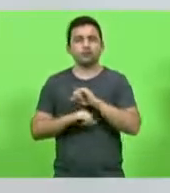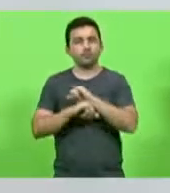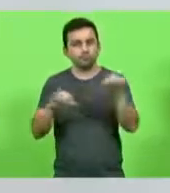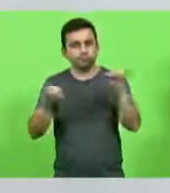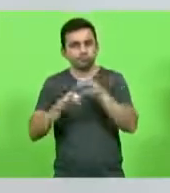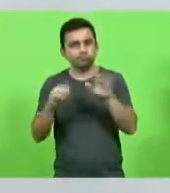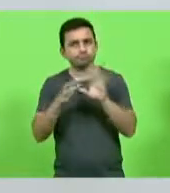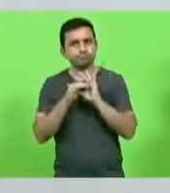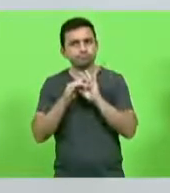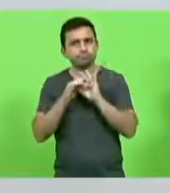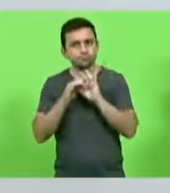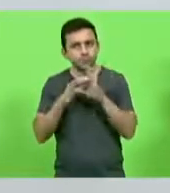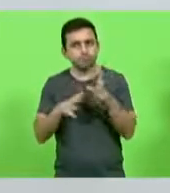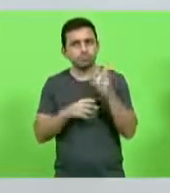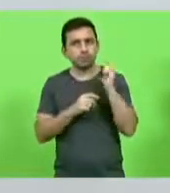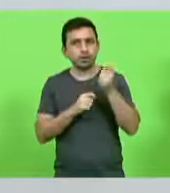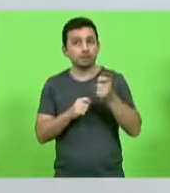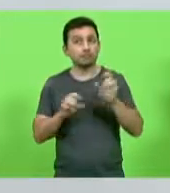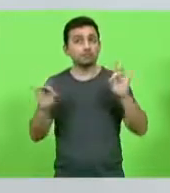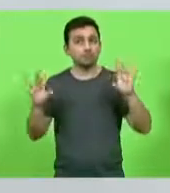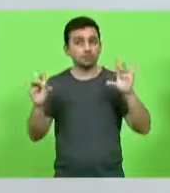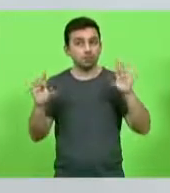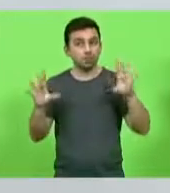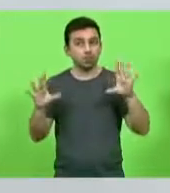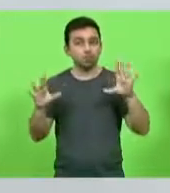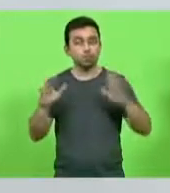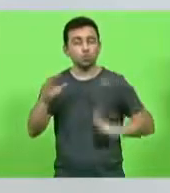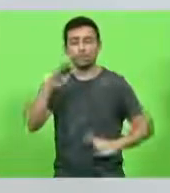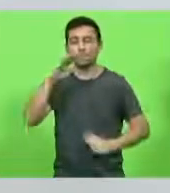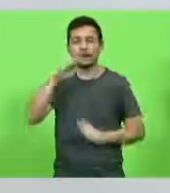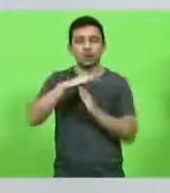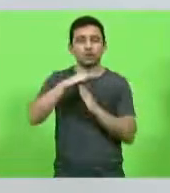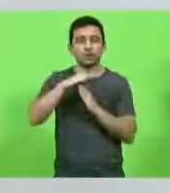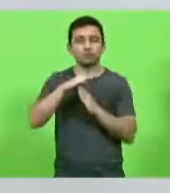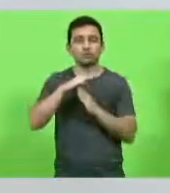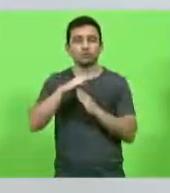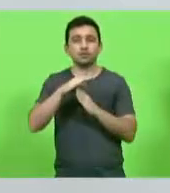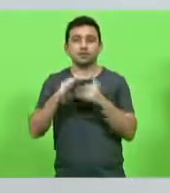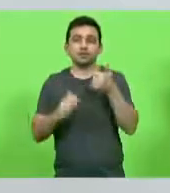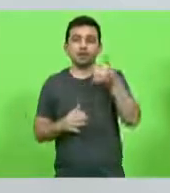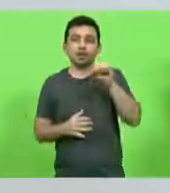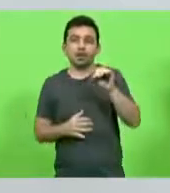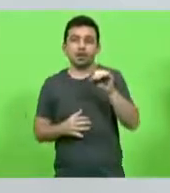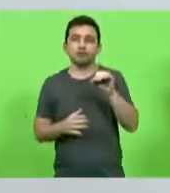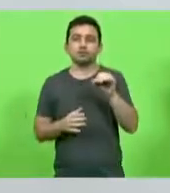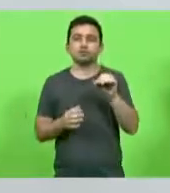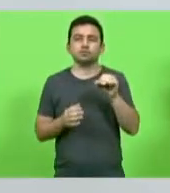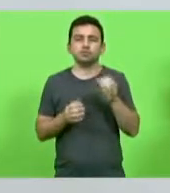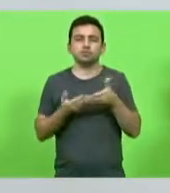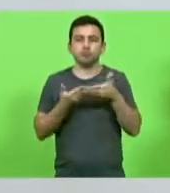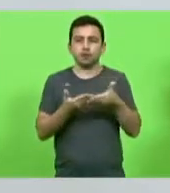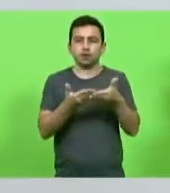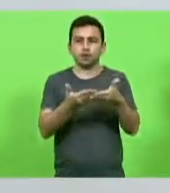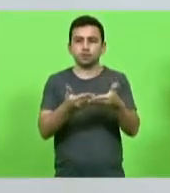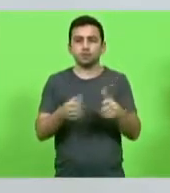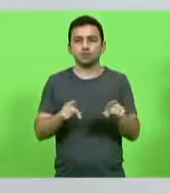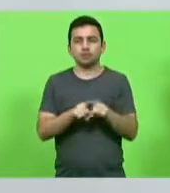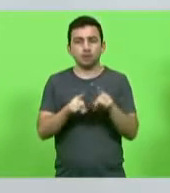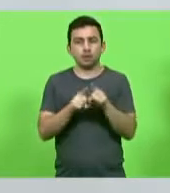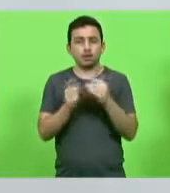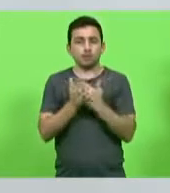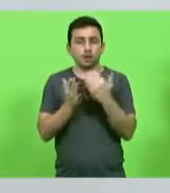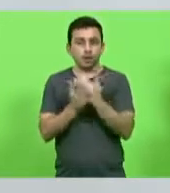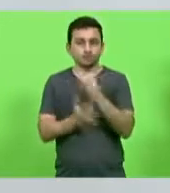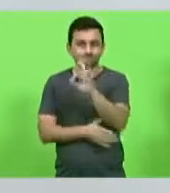autorizações de pesca especial temporária, no máximo, para 10 embarcações. Além disso, as